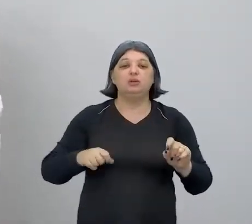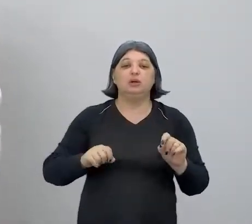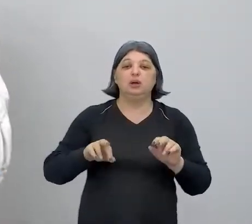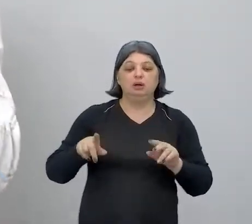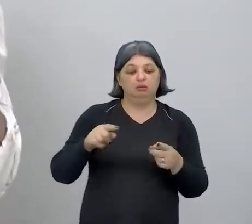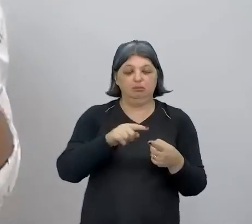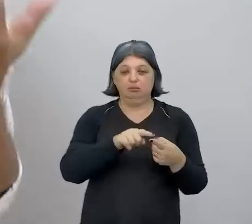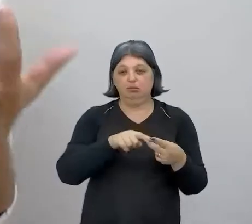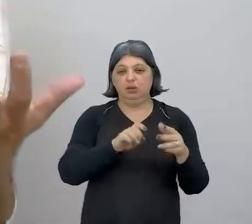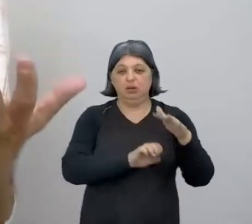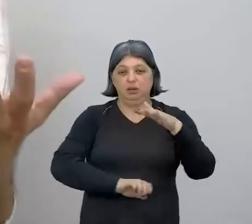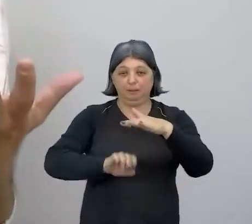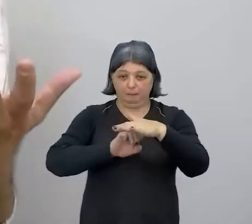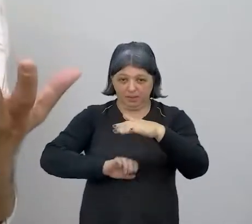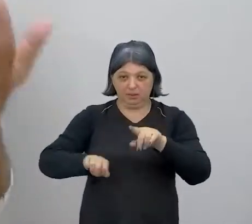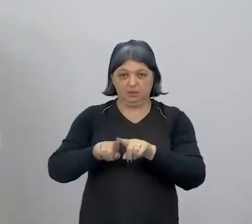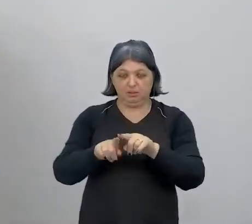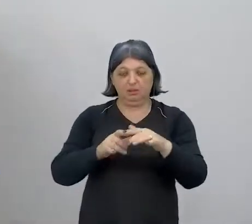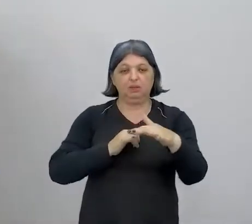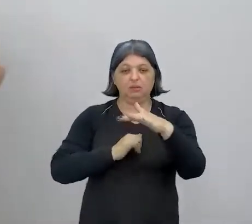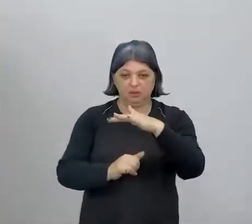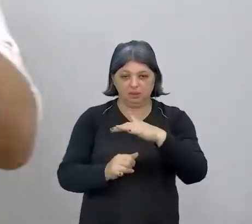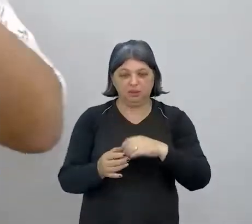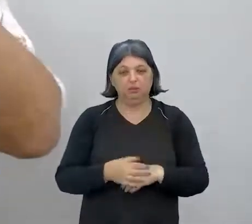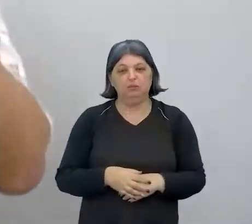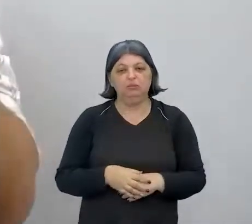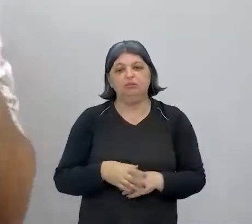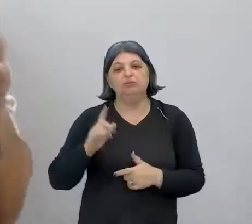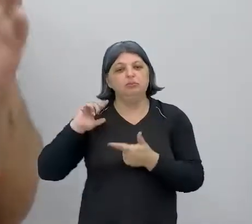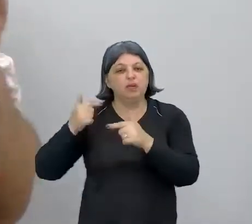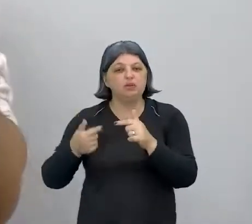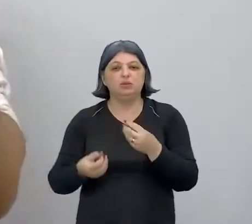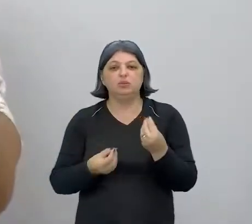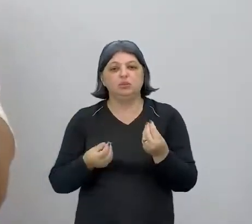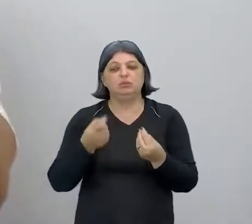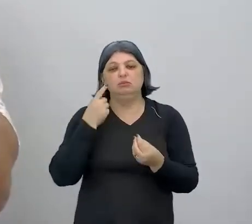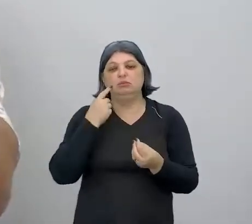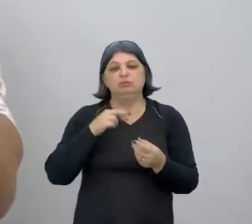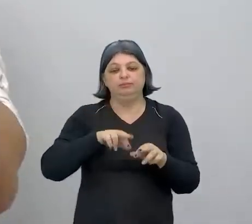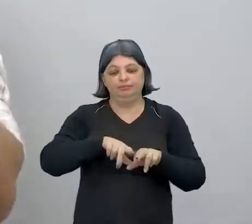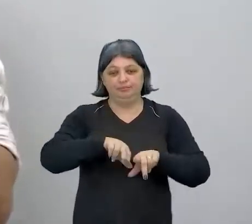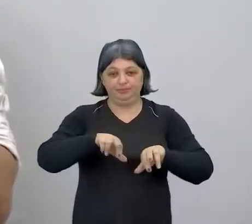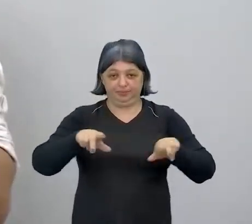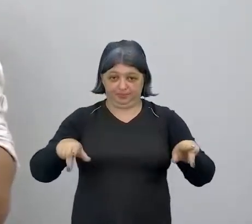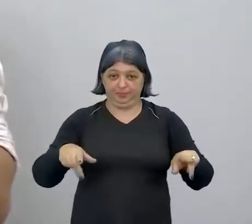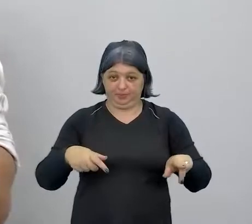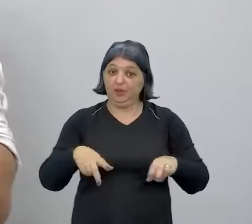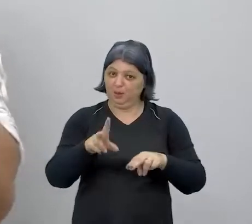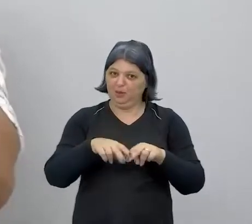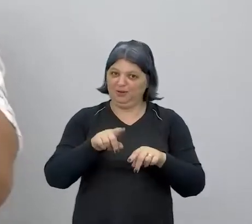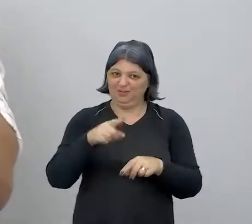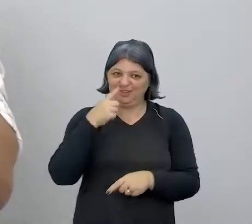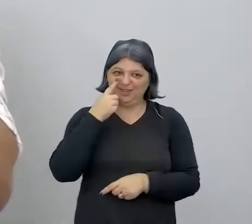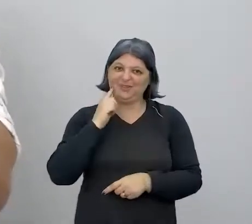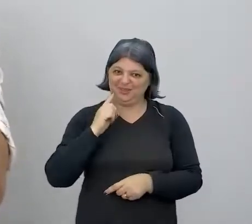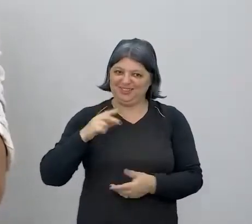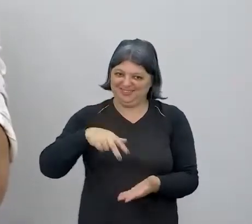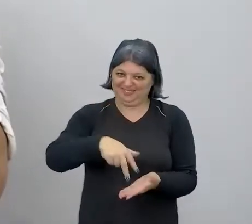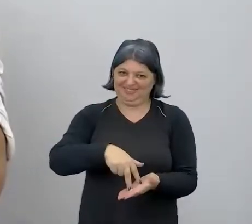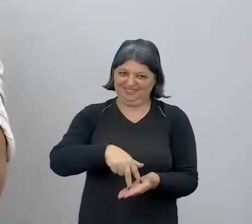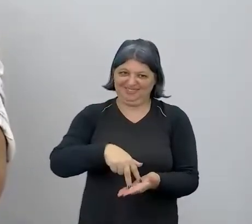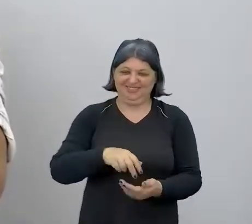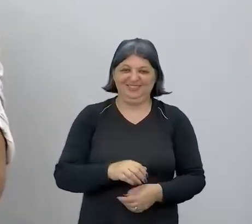e uma empresa convencional, né? Então, a gente chegou a vários pontos, né? Quando a gente falou sobre startup. Por isso que a Duane está aqui, gente. Presta atenção.